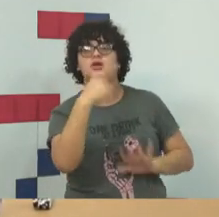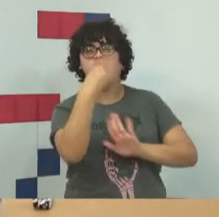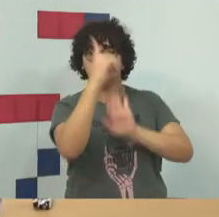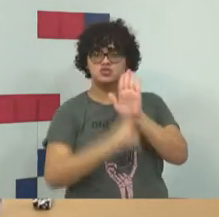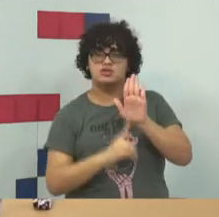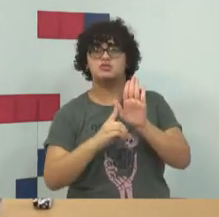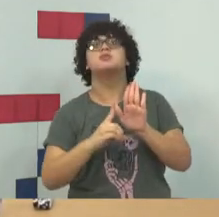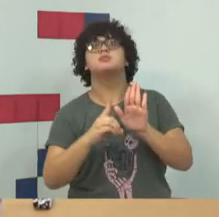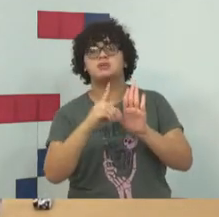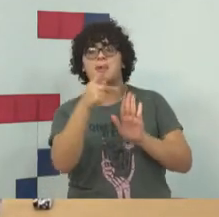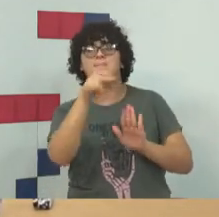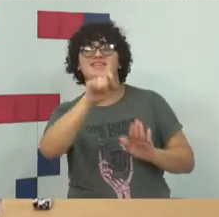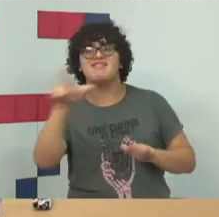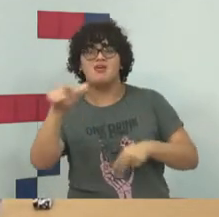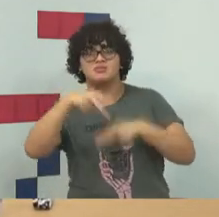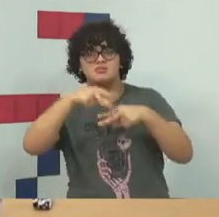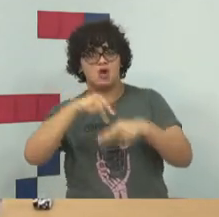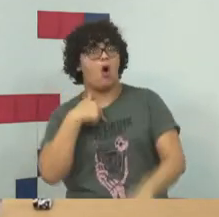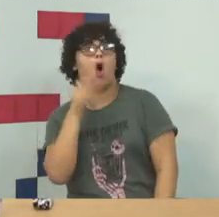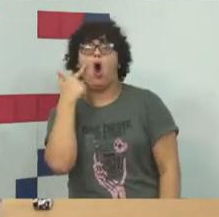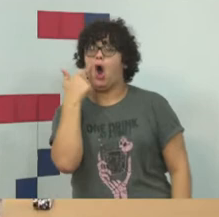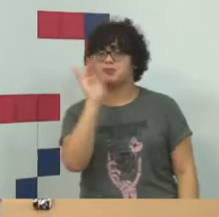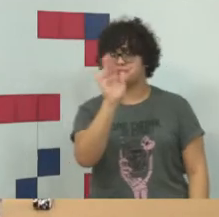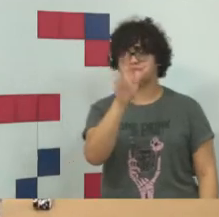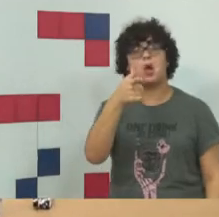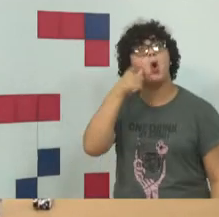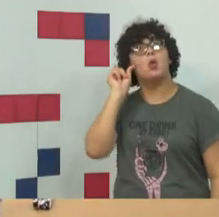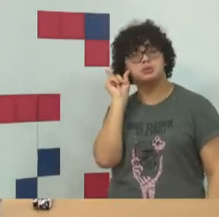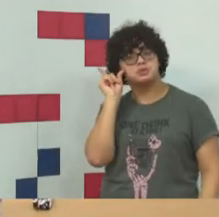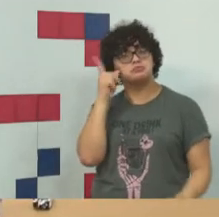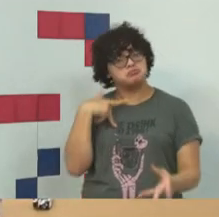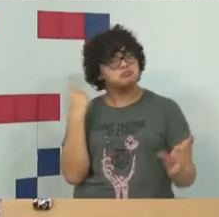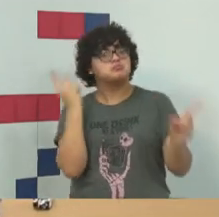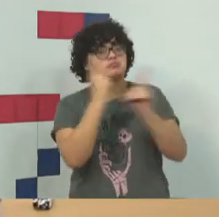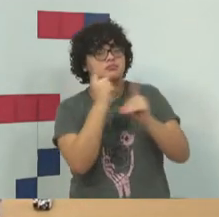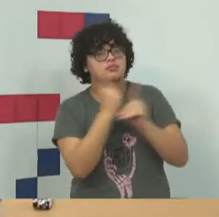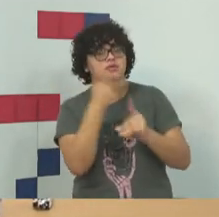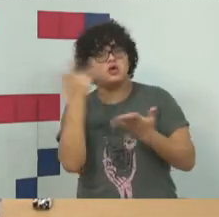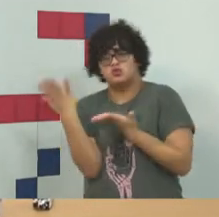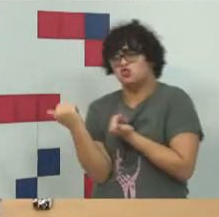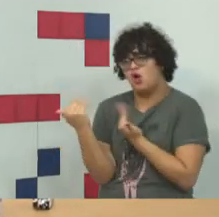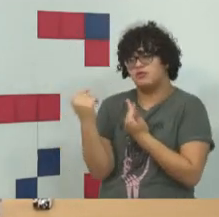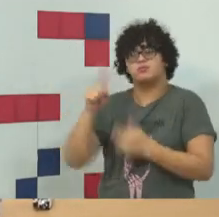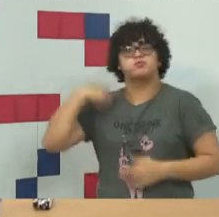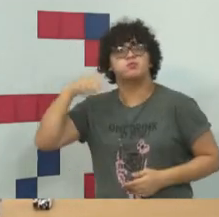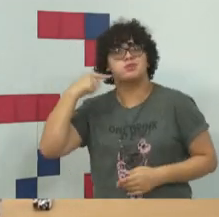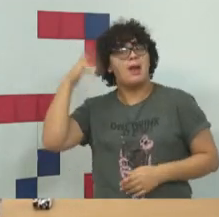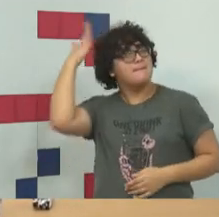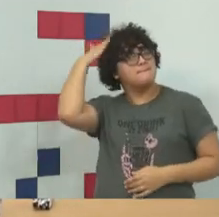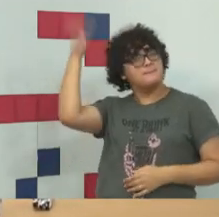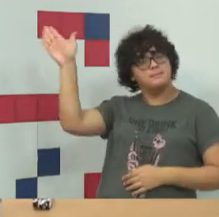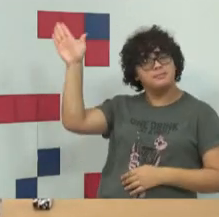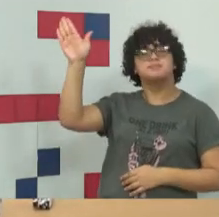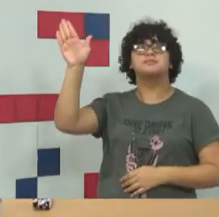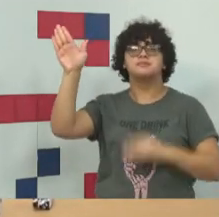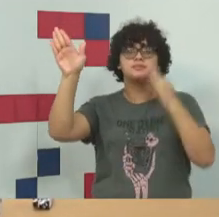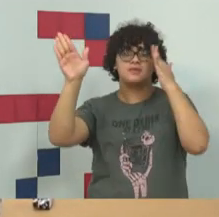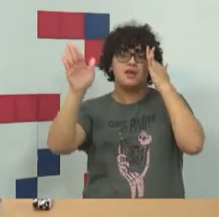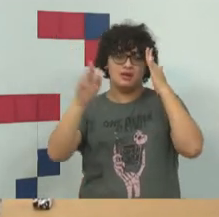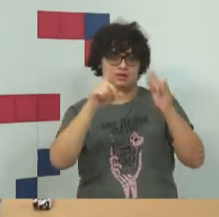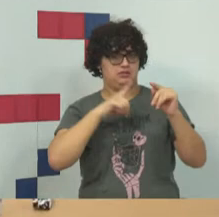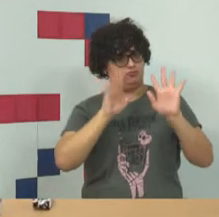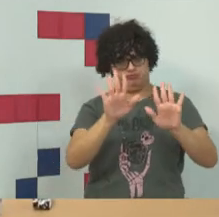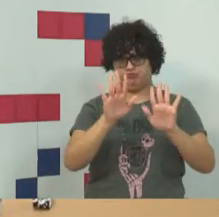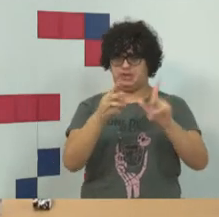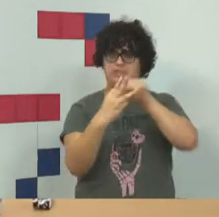penal informático, que é o seguinte, ontem, eu falava no encontro dos jovens advogados do Pará com outras, éramos em três